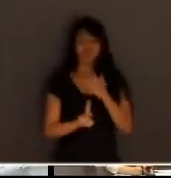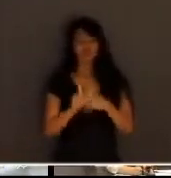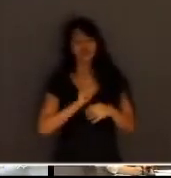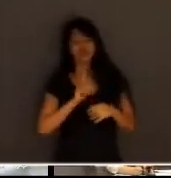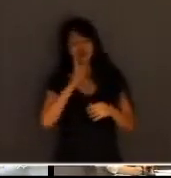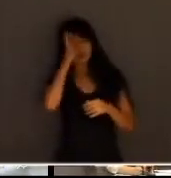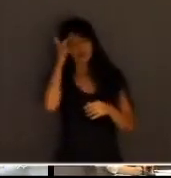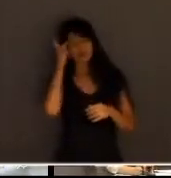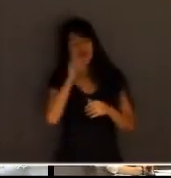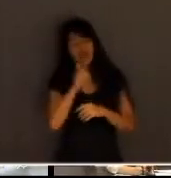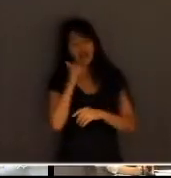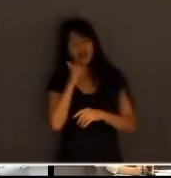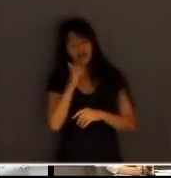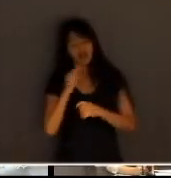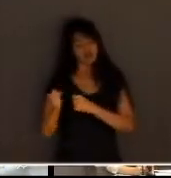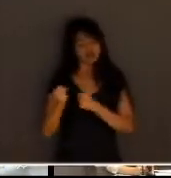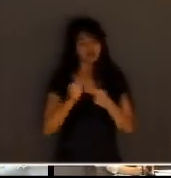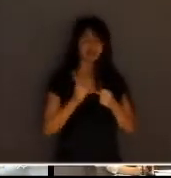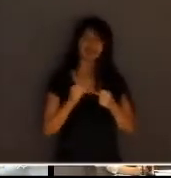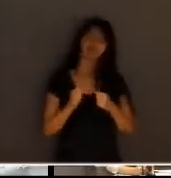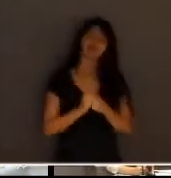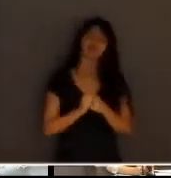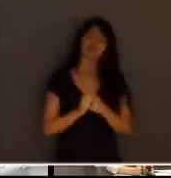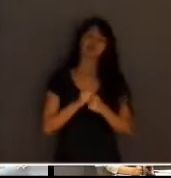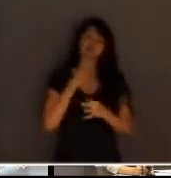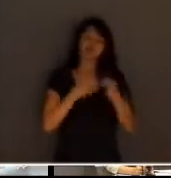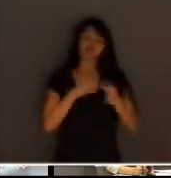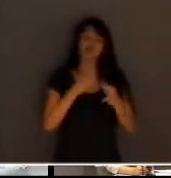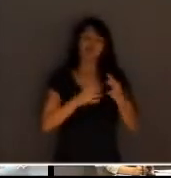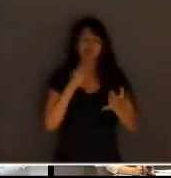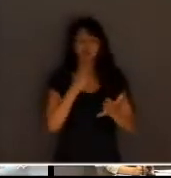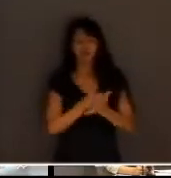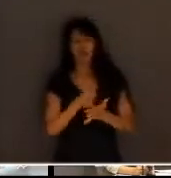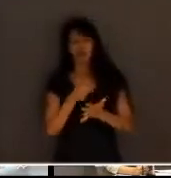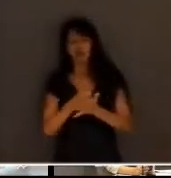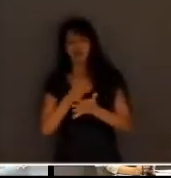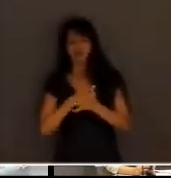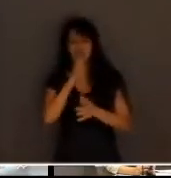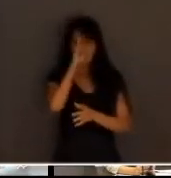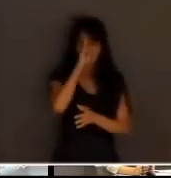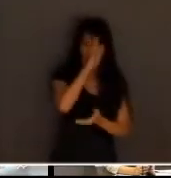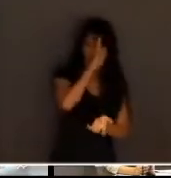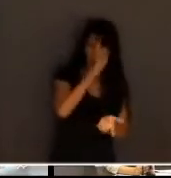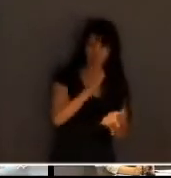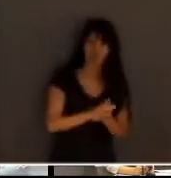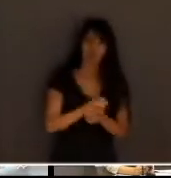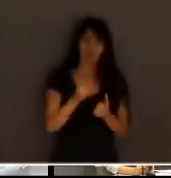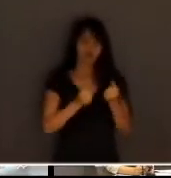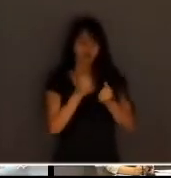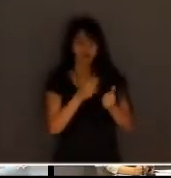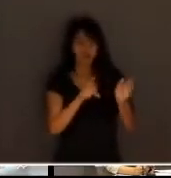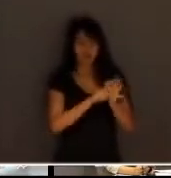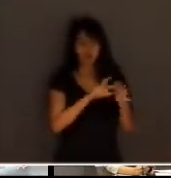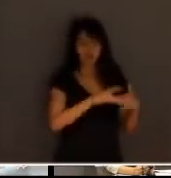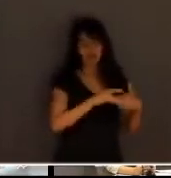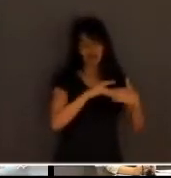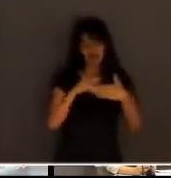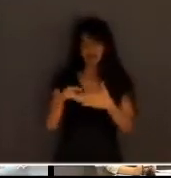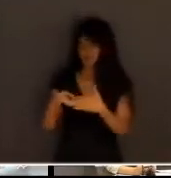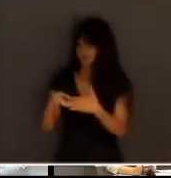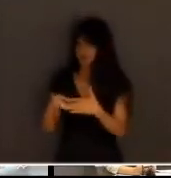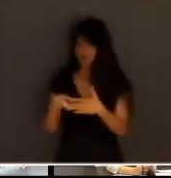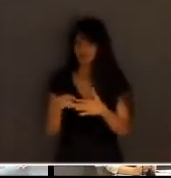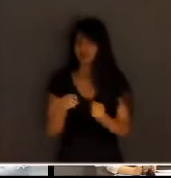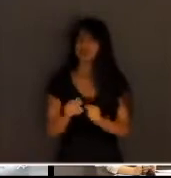outros cinco ali se ajeitam, o juiz paga um Uber para um, para um motor para o outro, o motorista de um leva lá. A gente consegue, são só sete, é